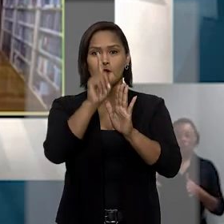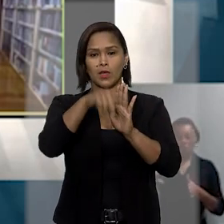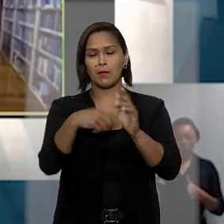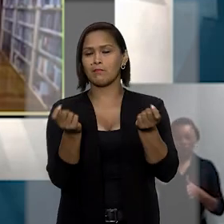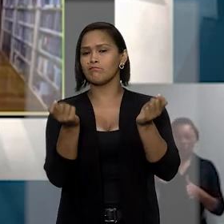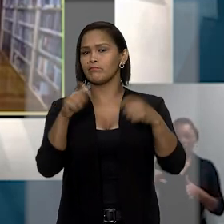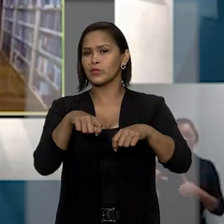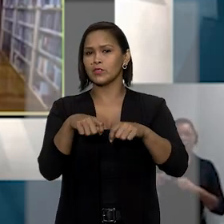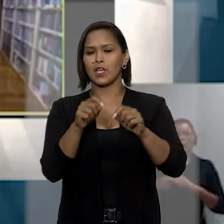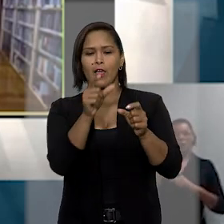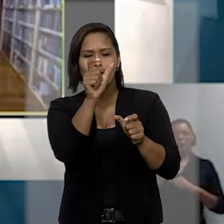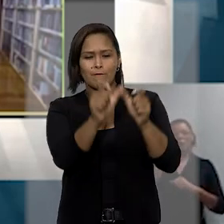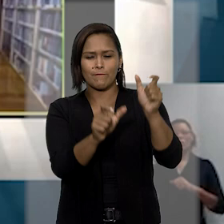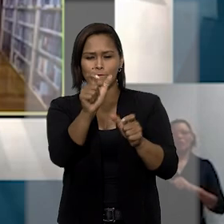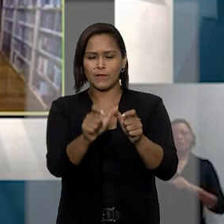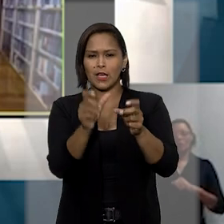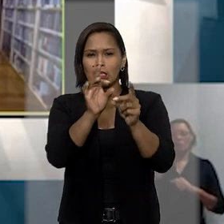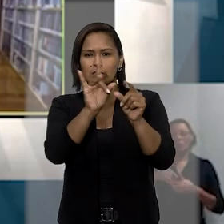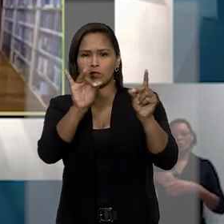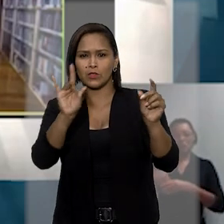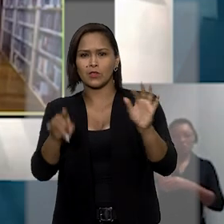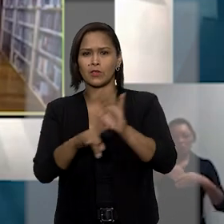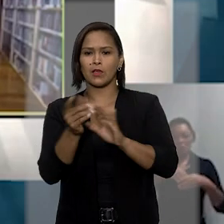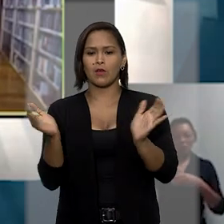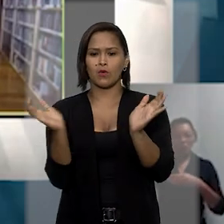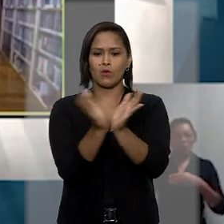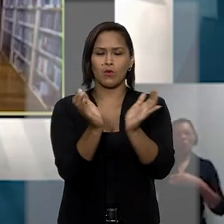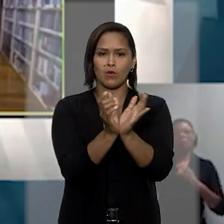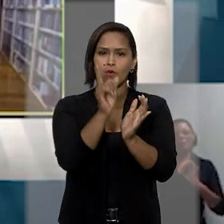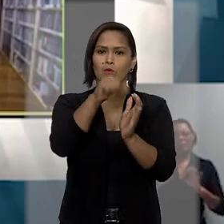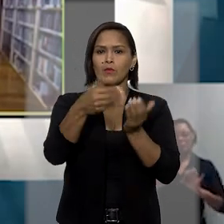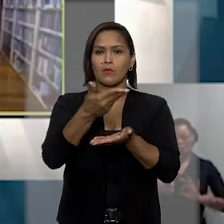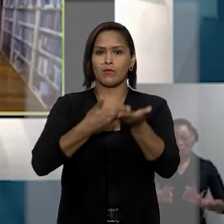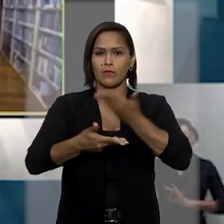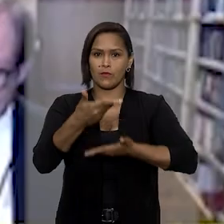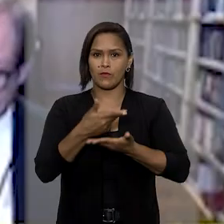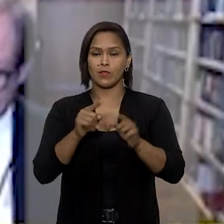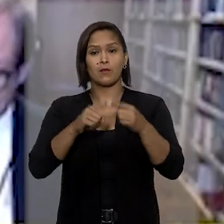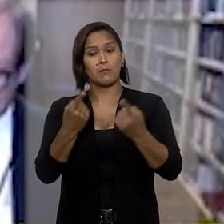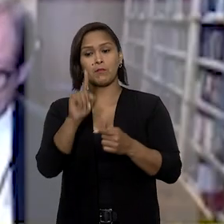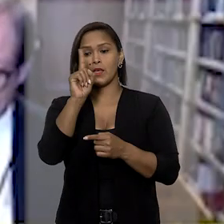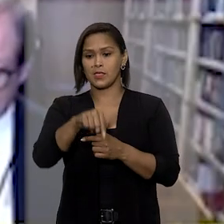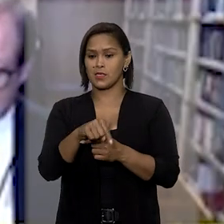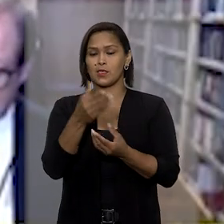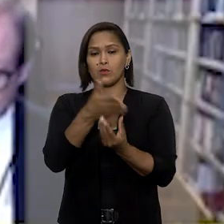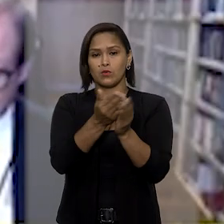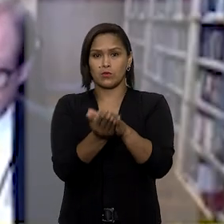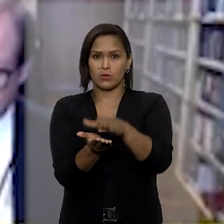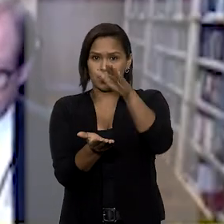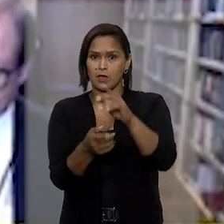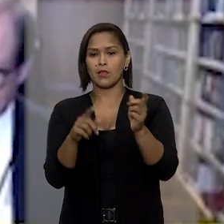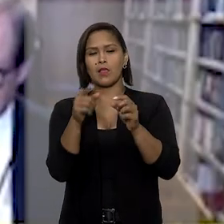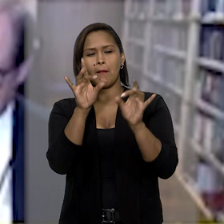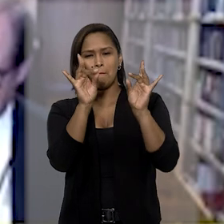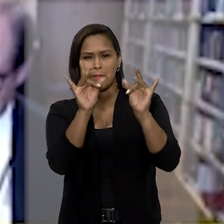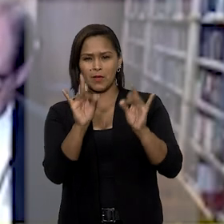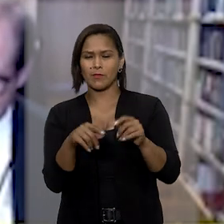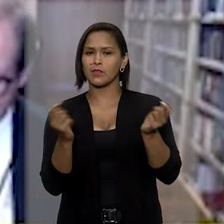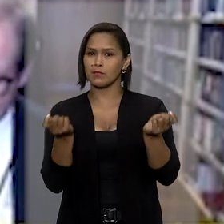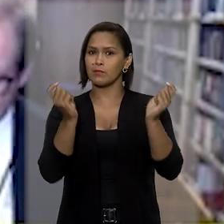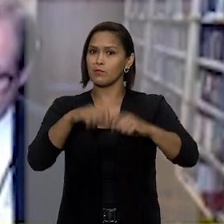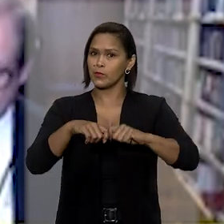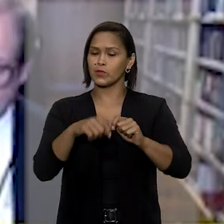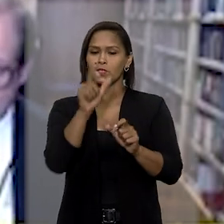impossibilidade de fracionar o direito entre os que compõem a coletividade envolvida, mas que, no caso dos autos, é perfeitamente